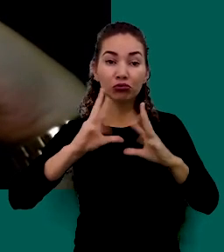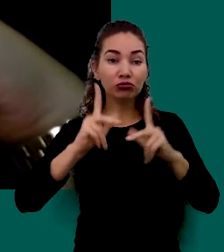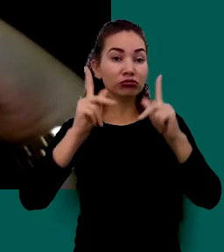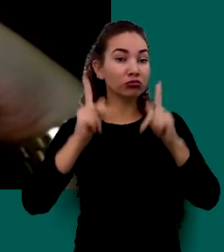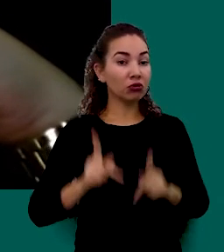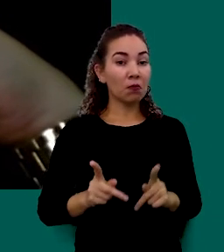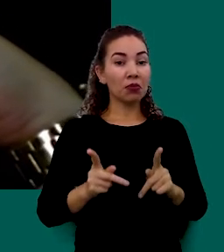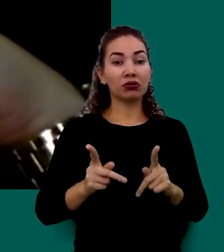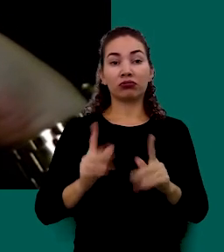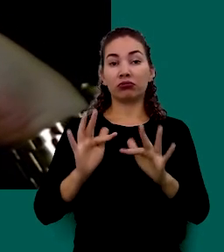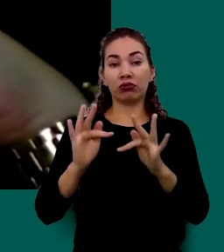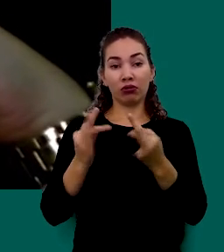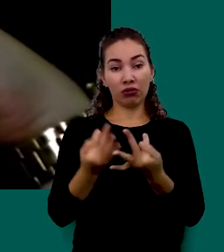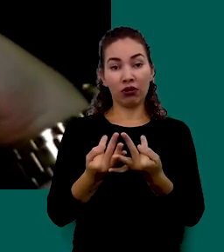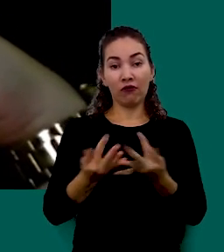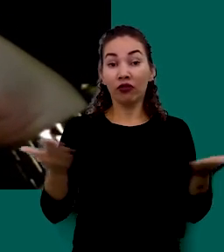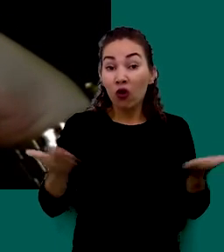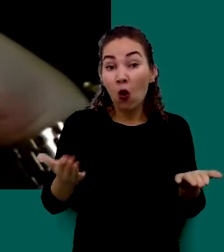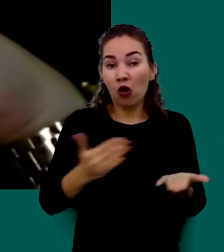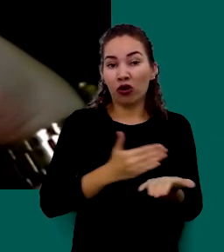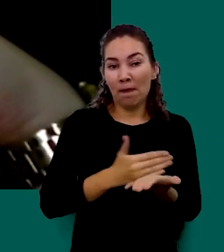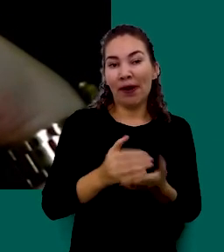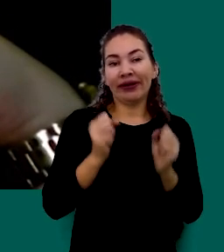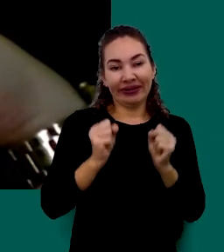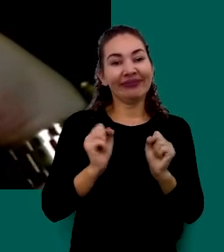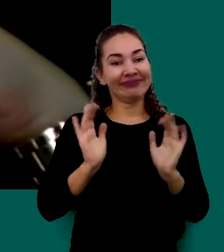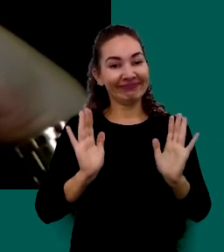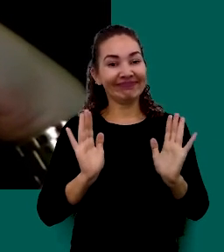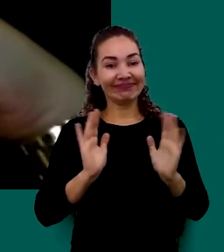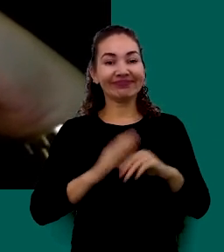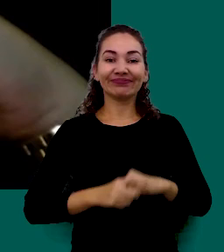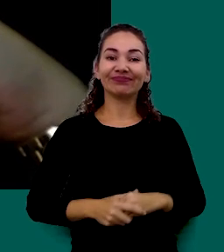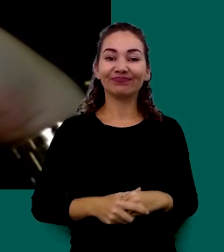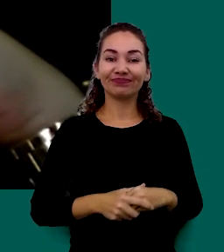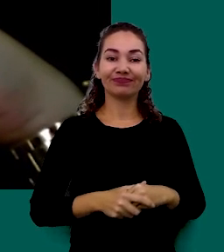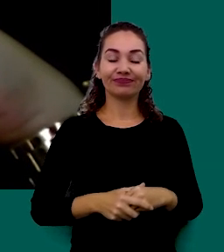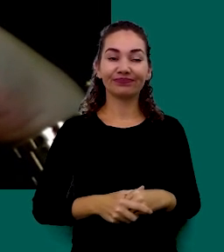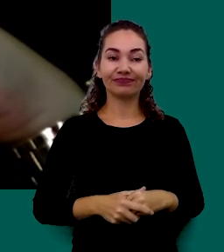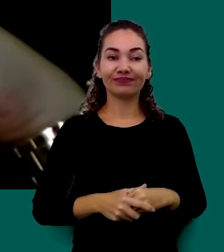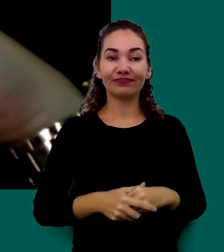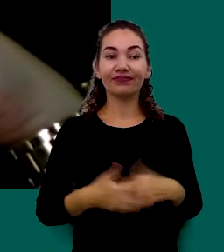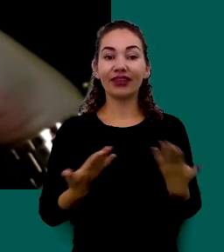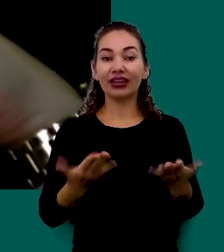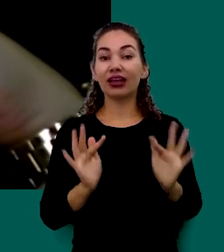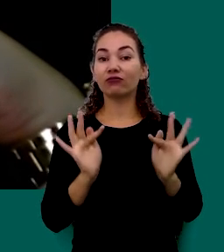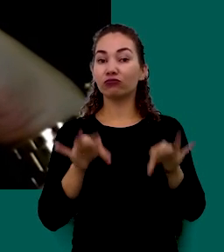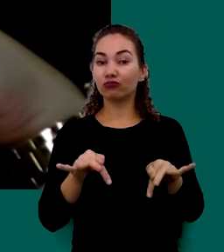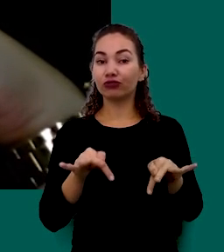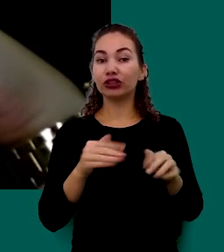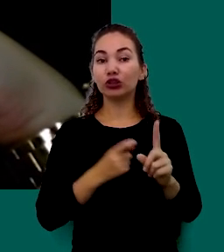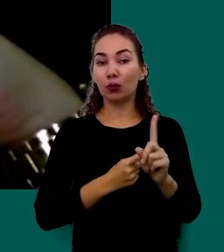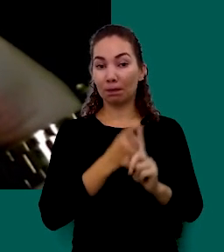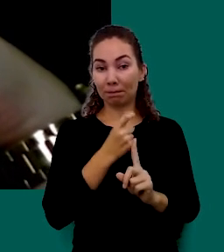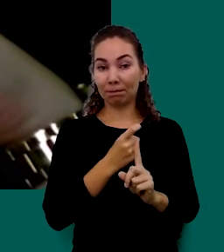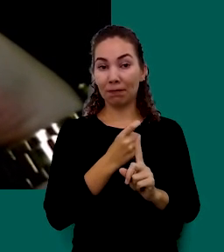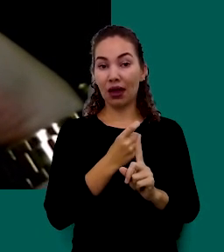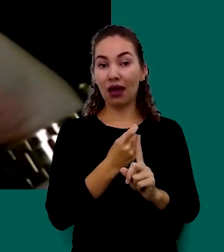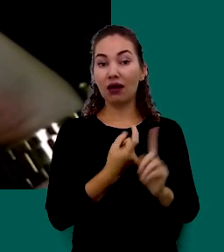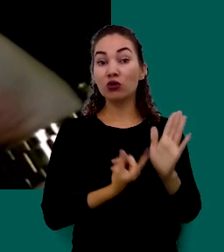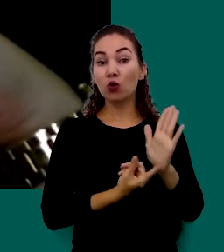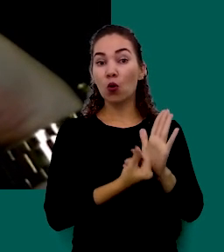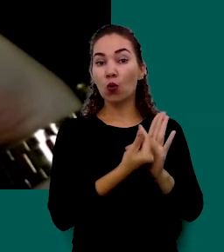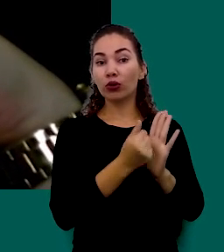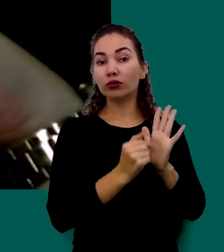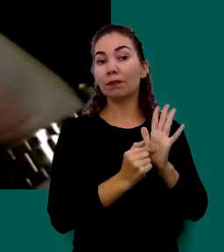Família A Partir De Hoje Mesmo Né Pessoal Então No Final Do Mês O Orçamento